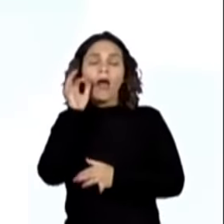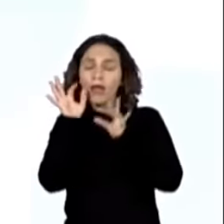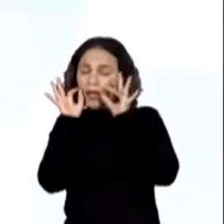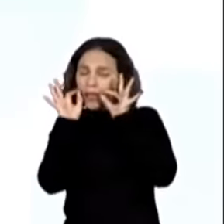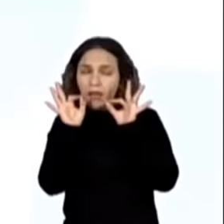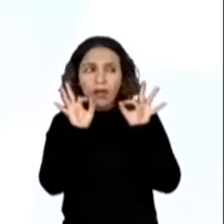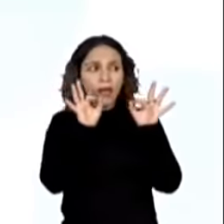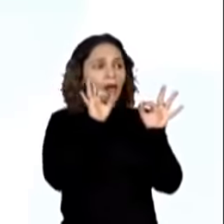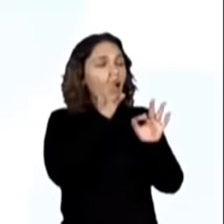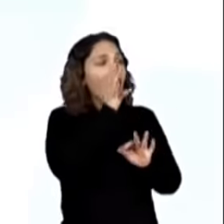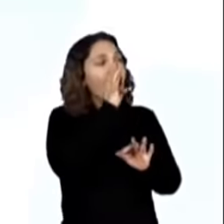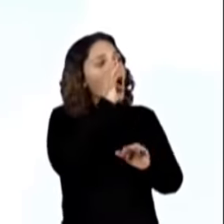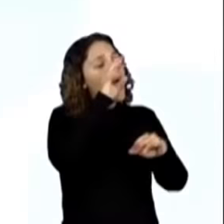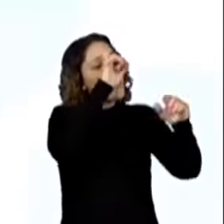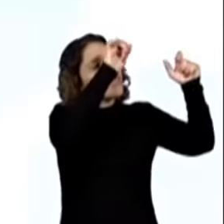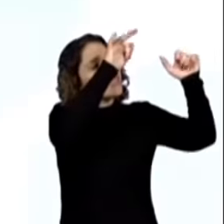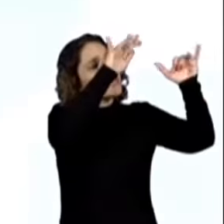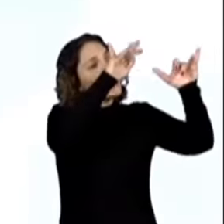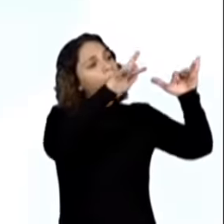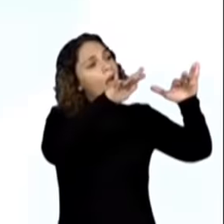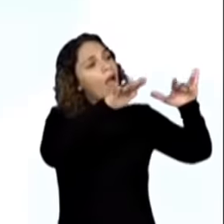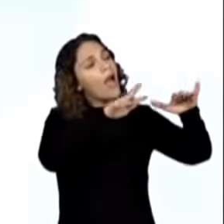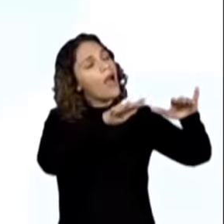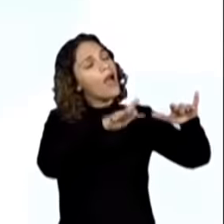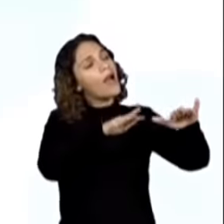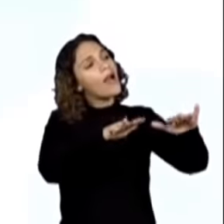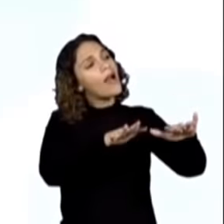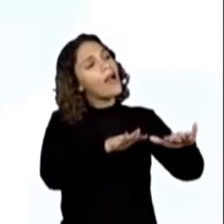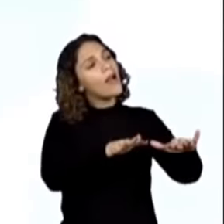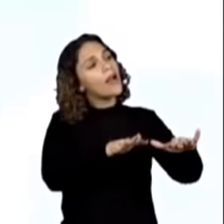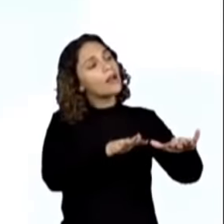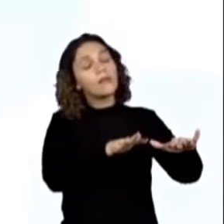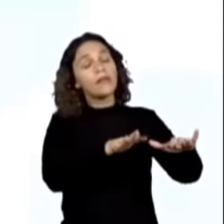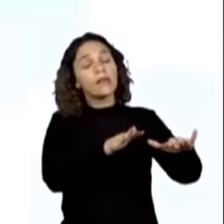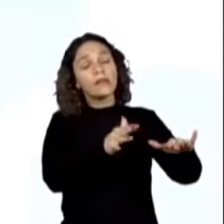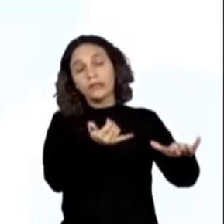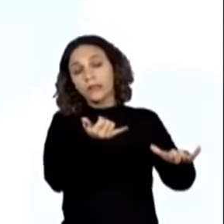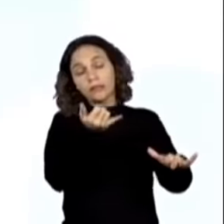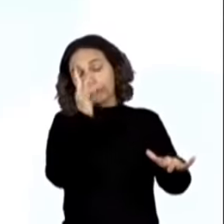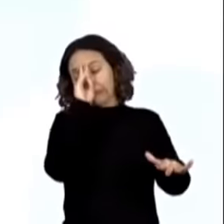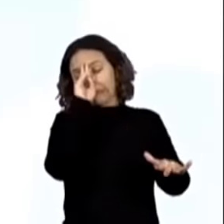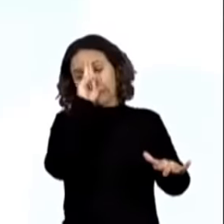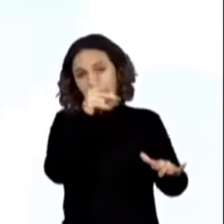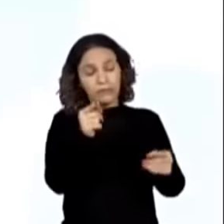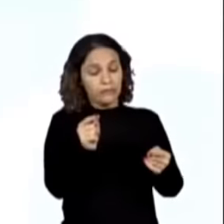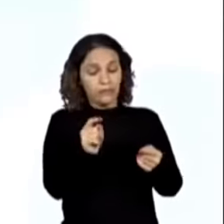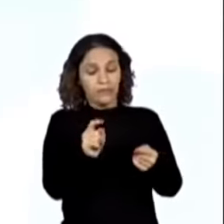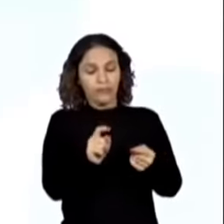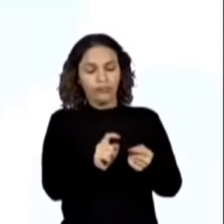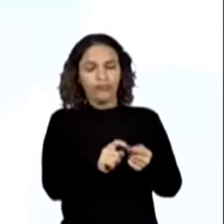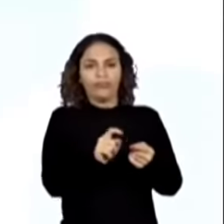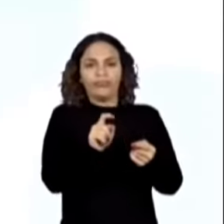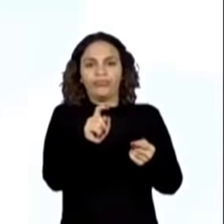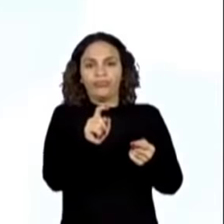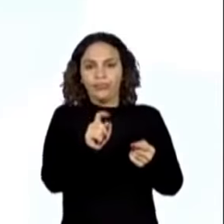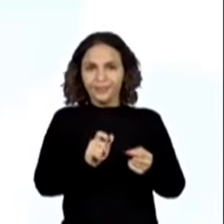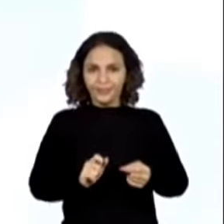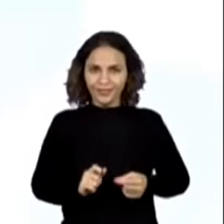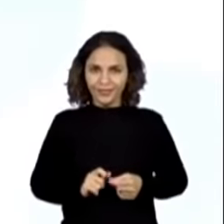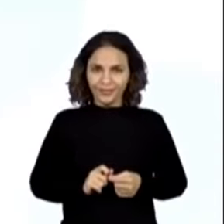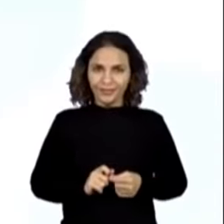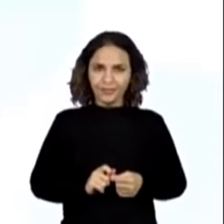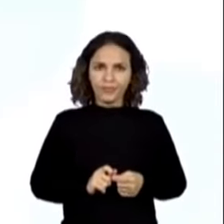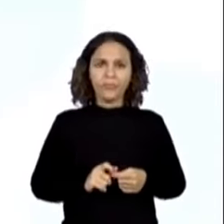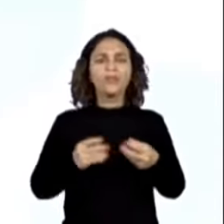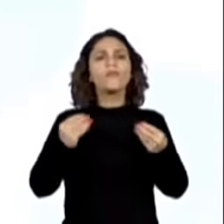admirar os focos de neve que dançavam no ar. Mas com isso se distraiu e furou o dedo com a agulha. Em